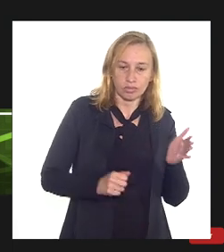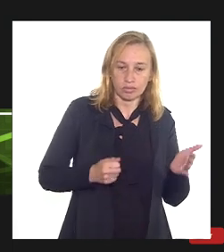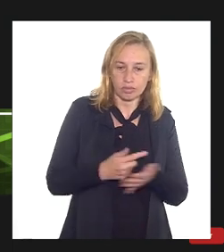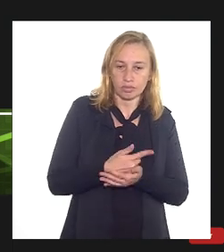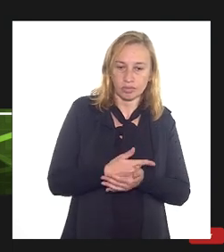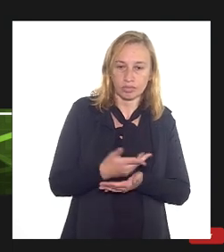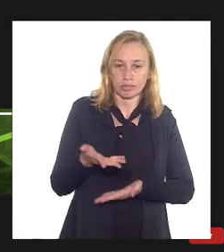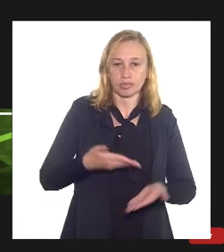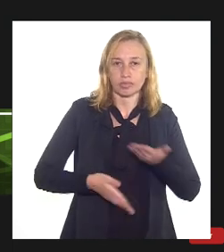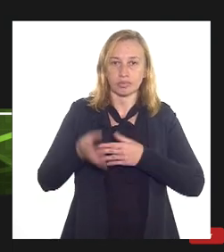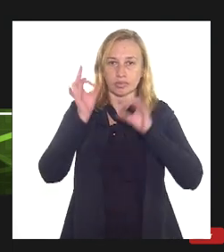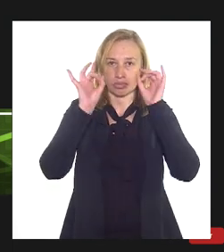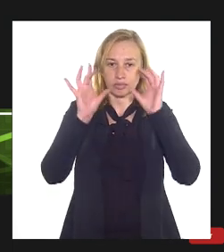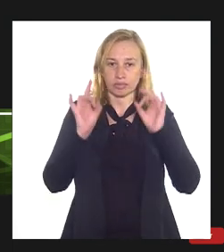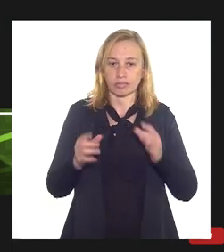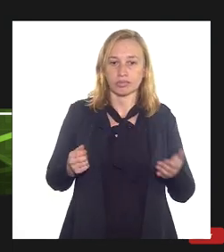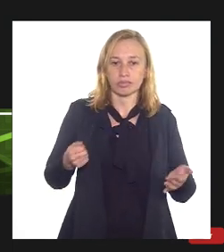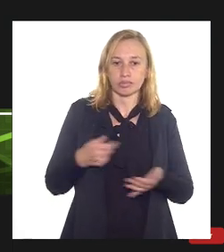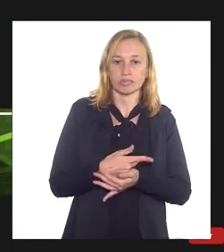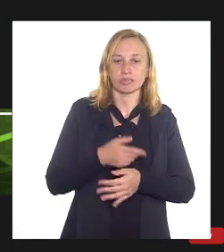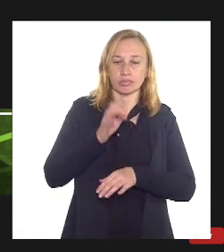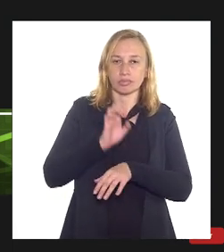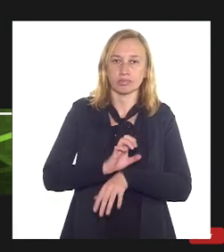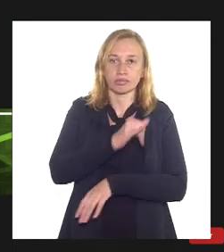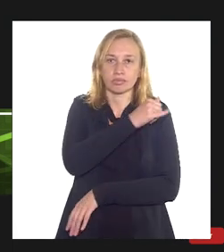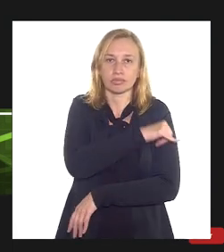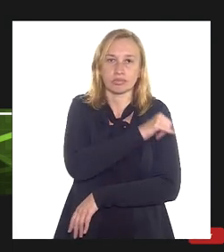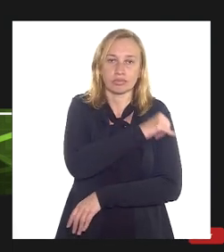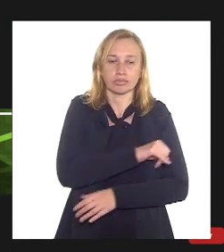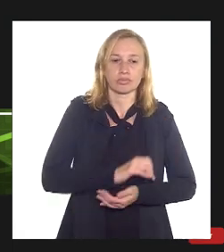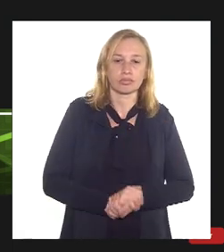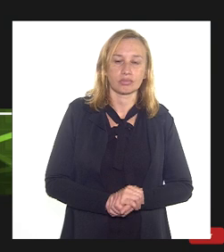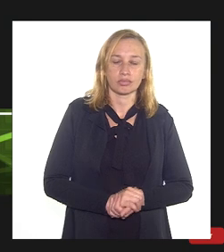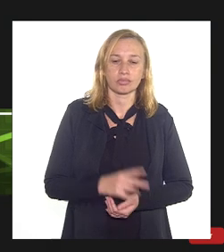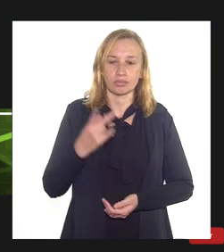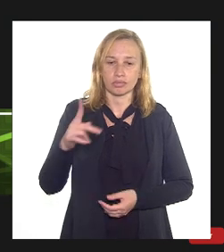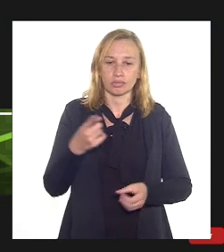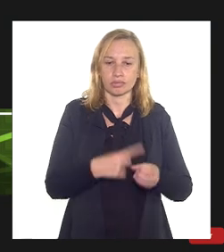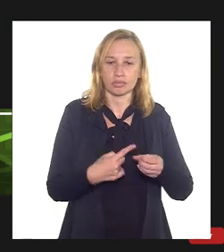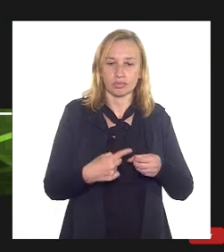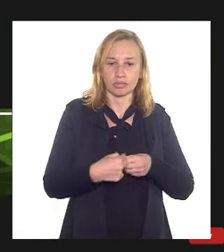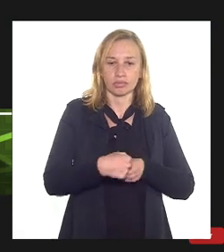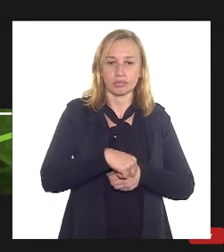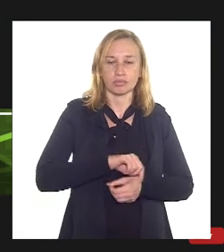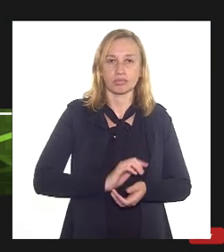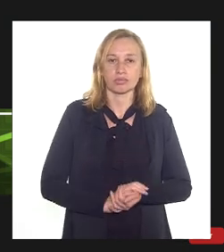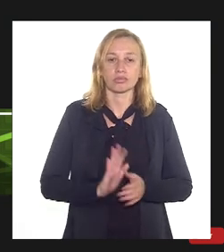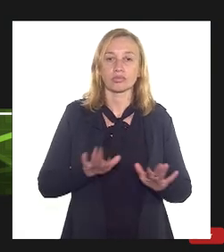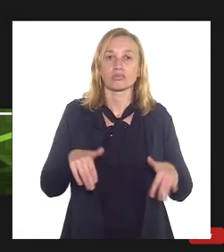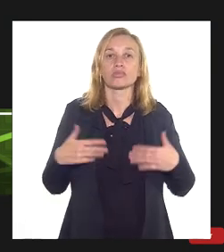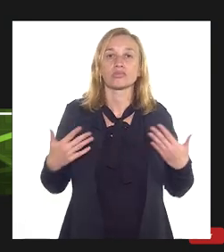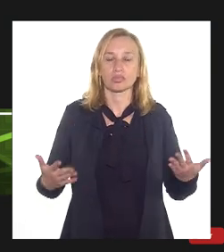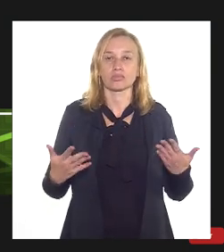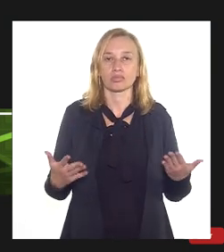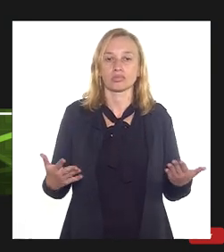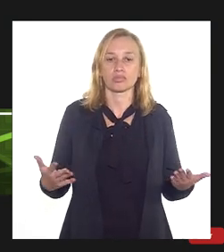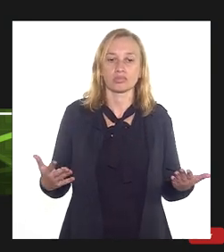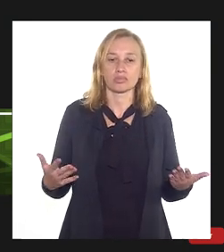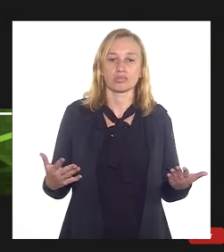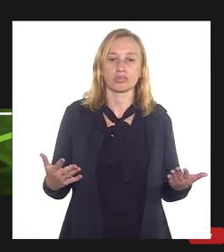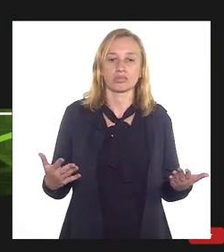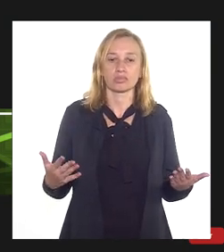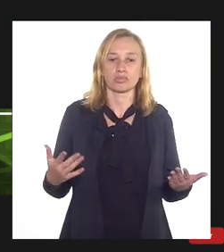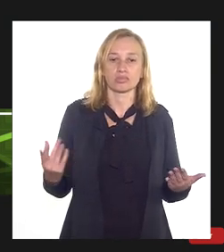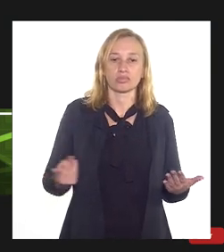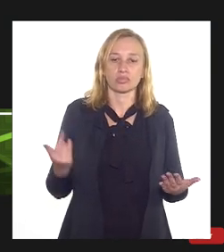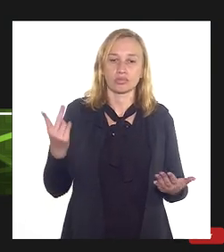participações especiais pagas ao Estado do Rio de Janeiro e aos seus municípios. E qual seria, então, a estimativa de